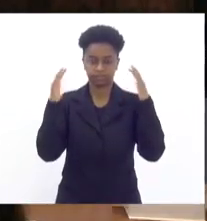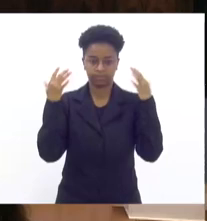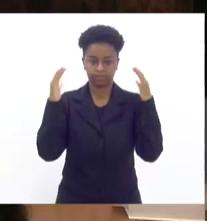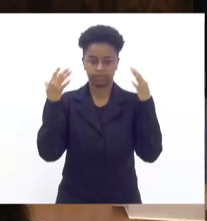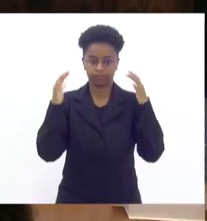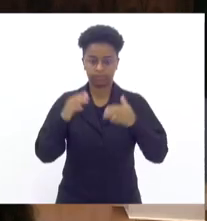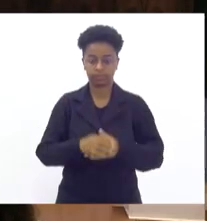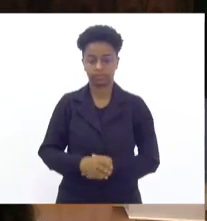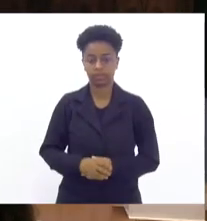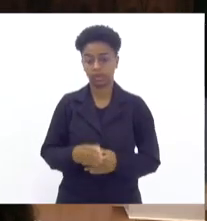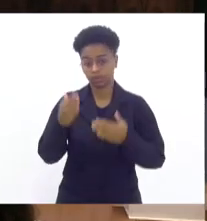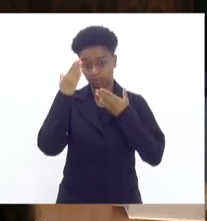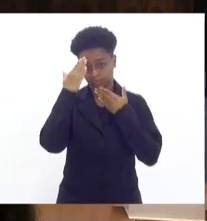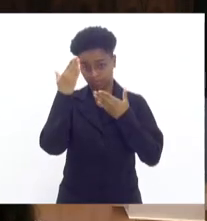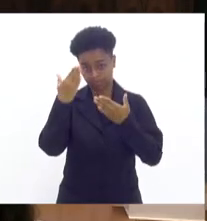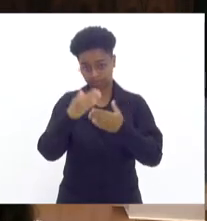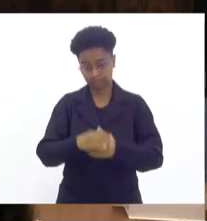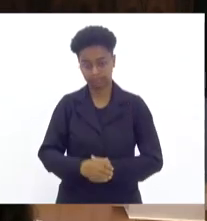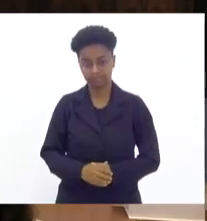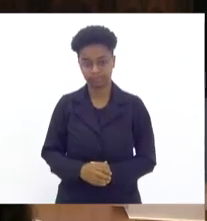muito obrigado, doutor.